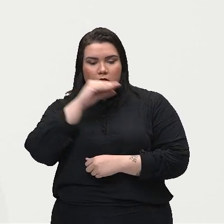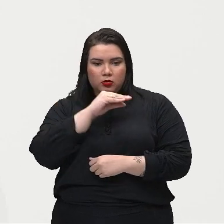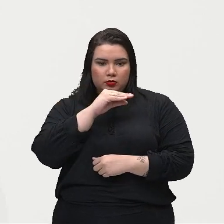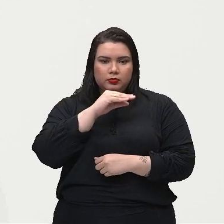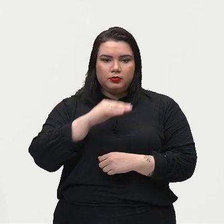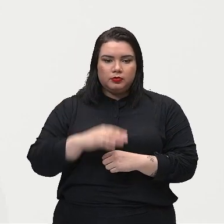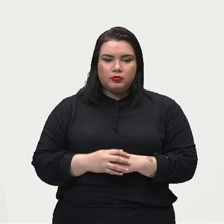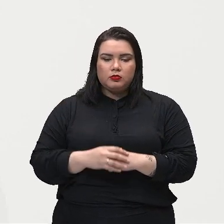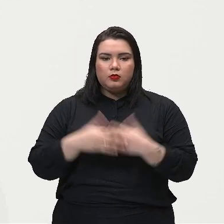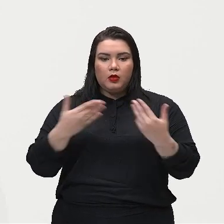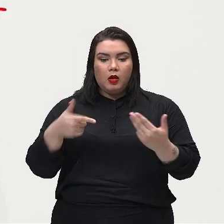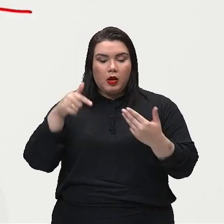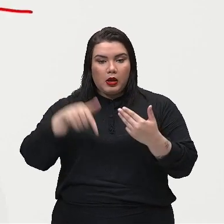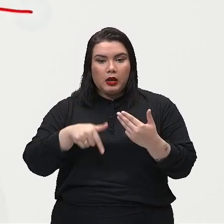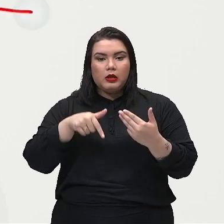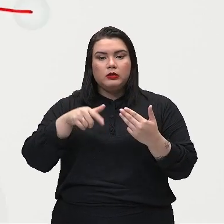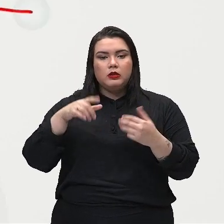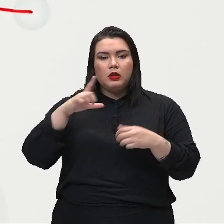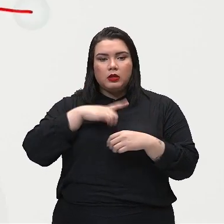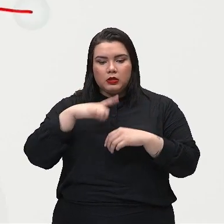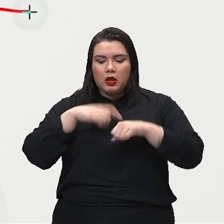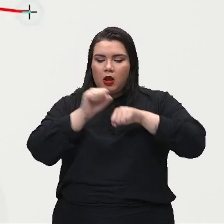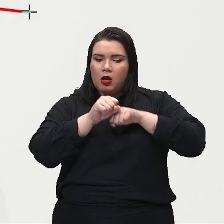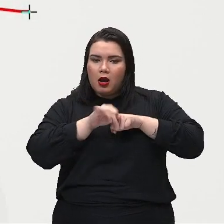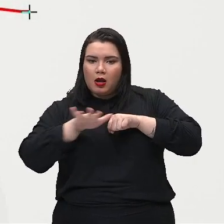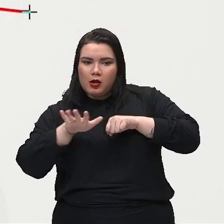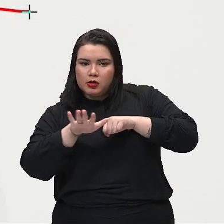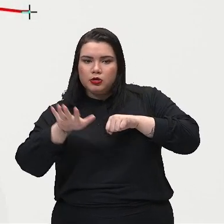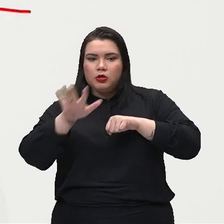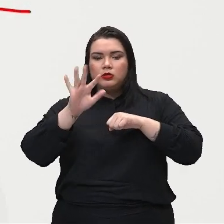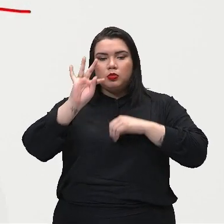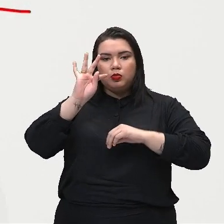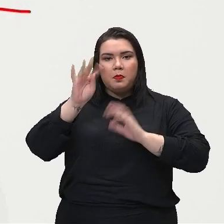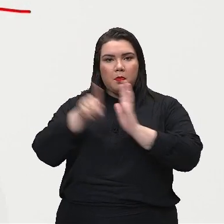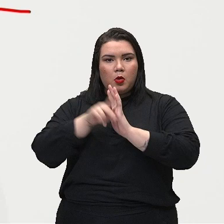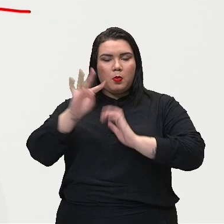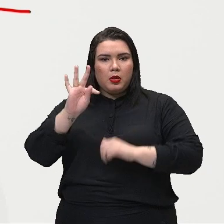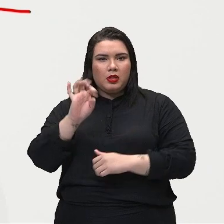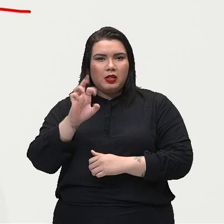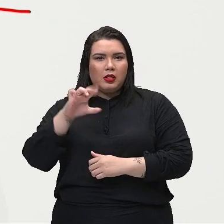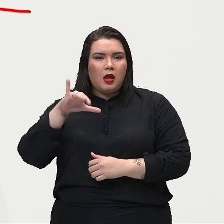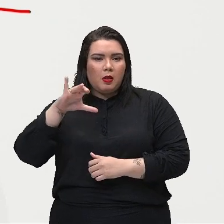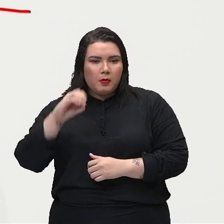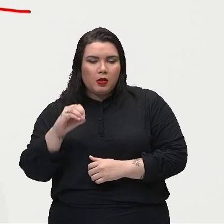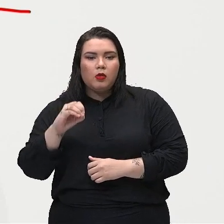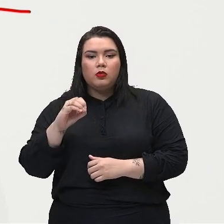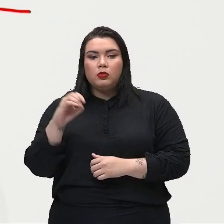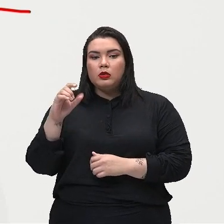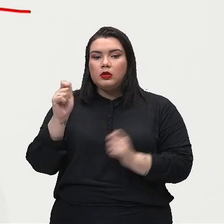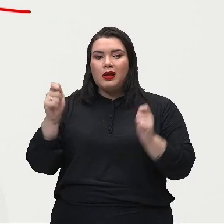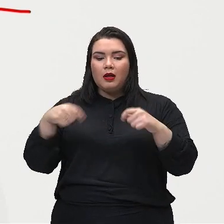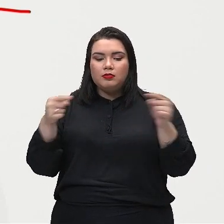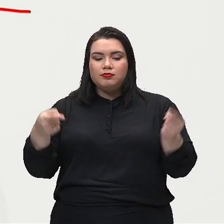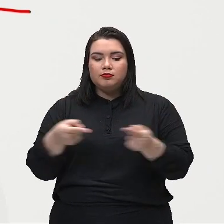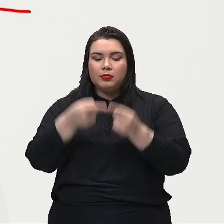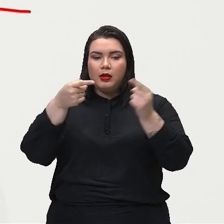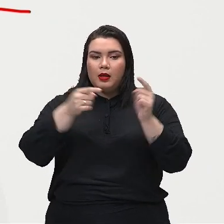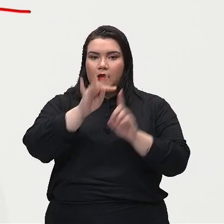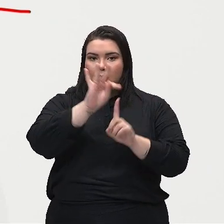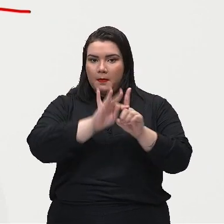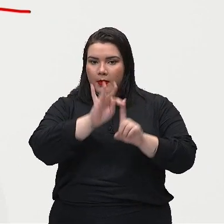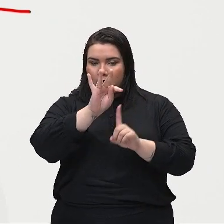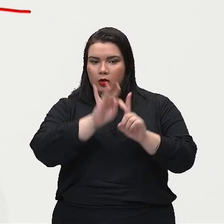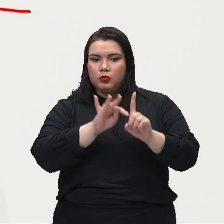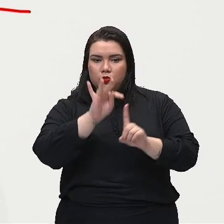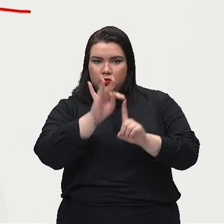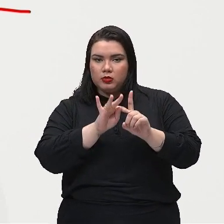Todos os corpos emitem radiações térmicas, tá? Que são proporcionais à temperatura em que